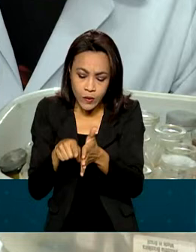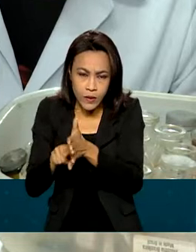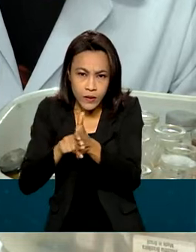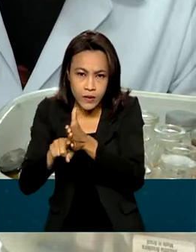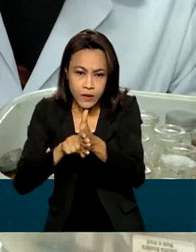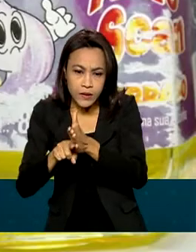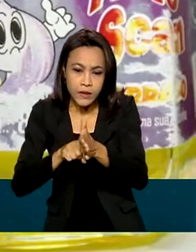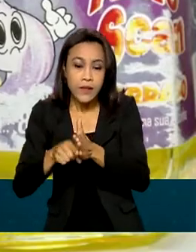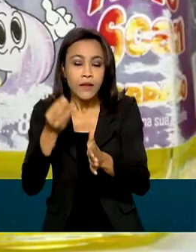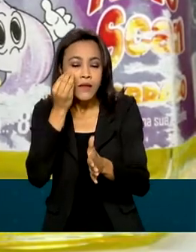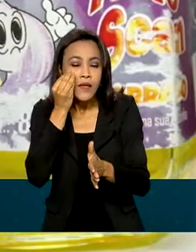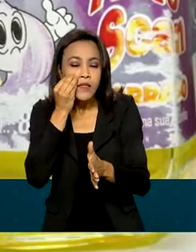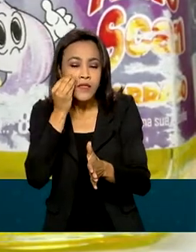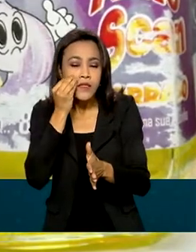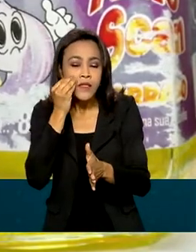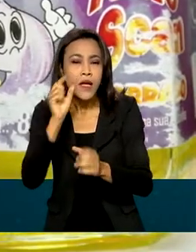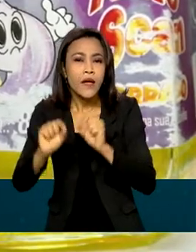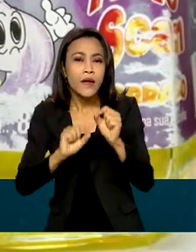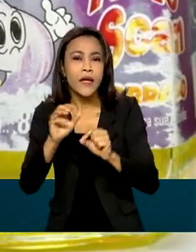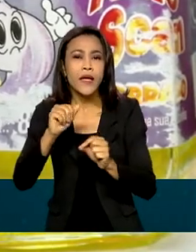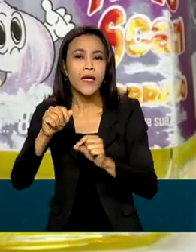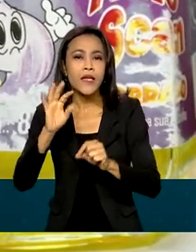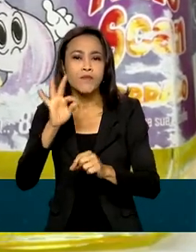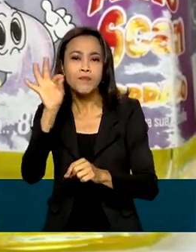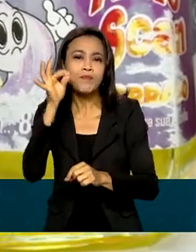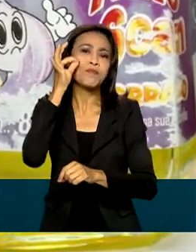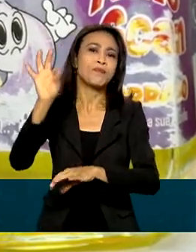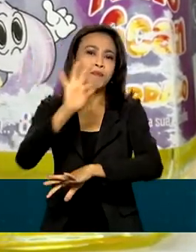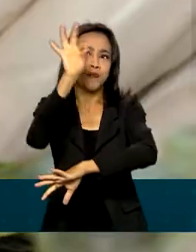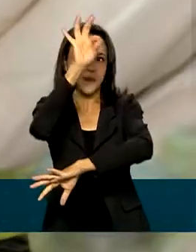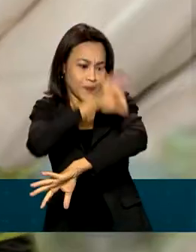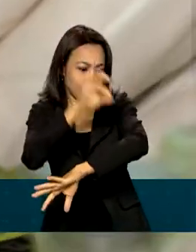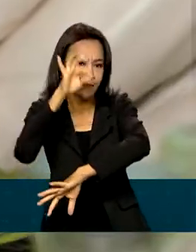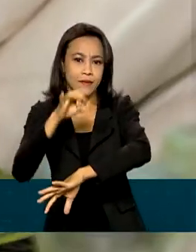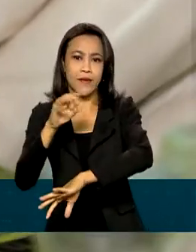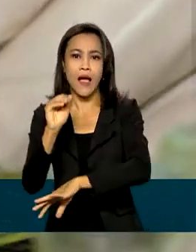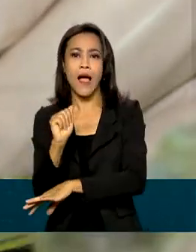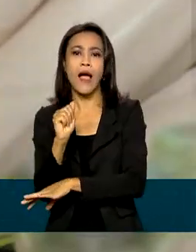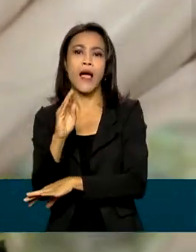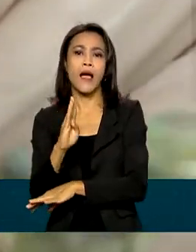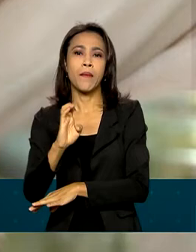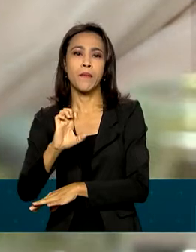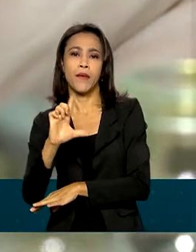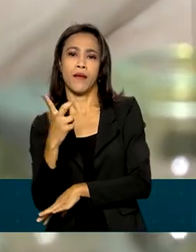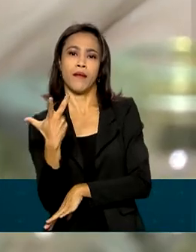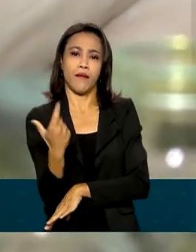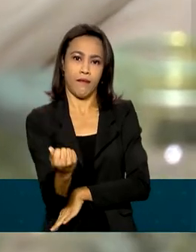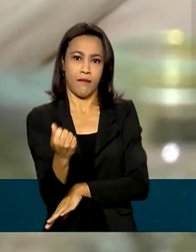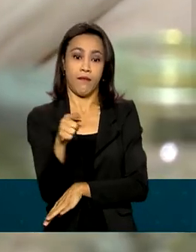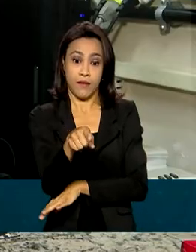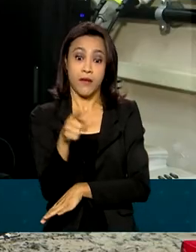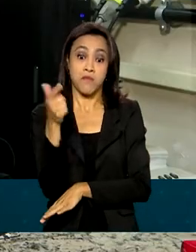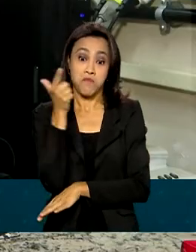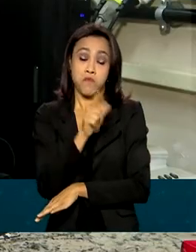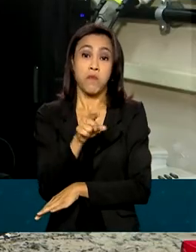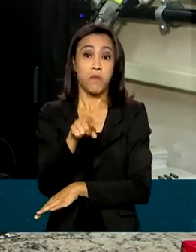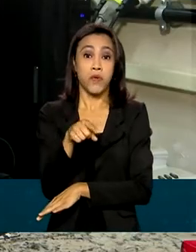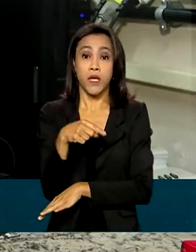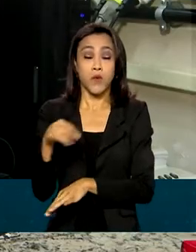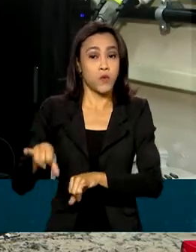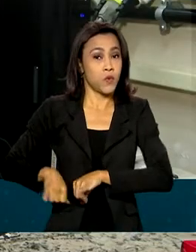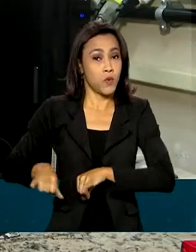produto em abelhas para avaliar um possível impacto ambiental. O resultado foi animador, já que as abelhas não